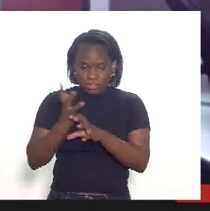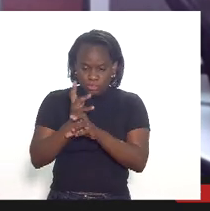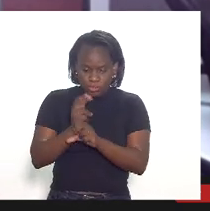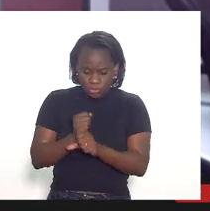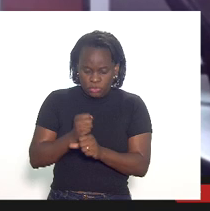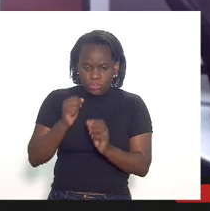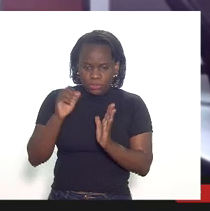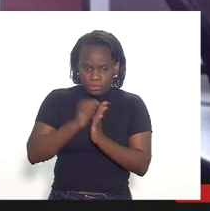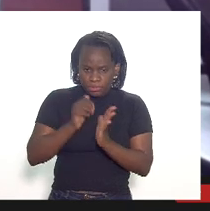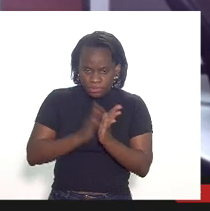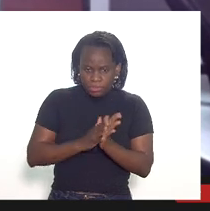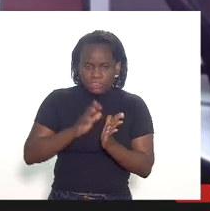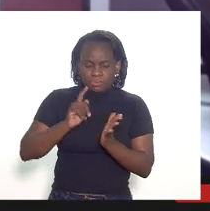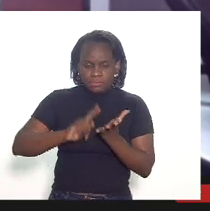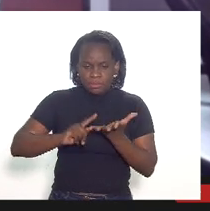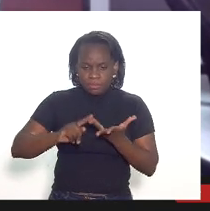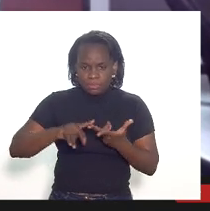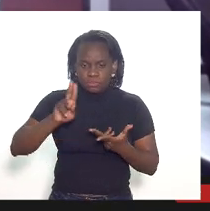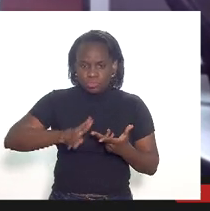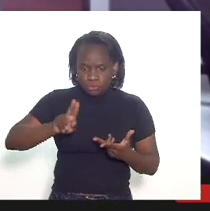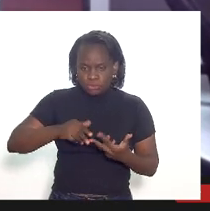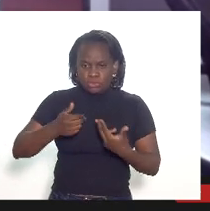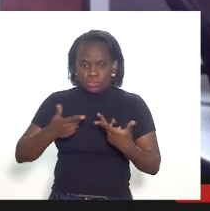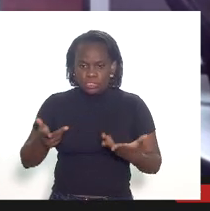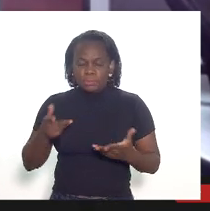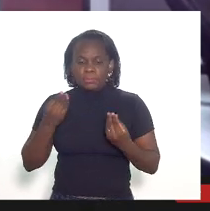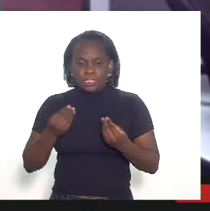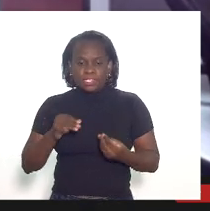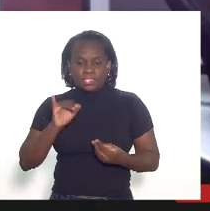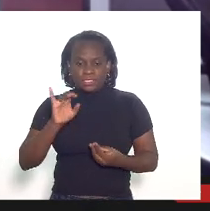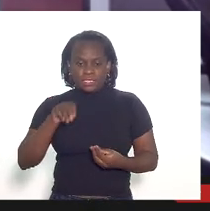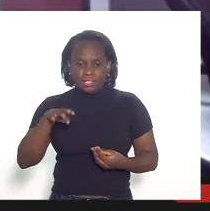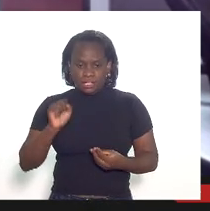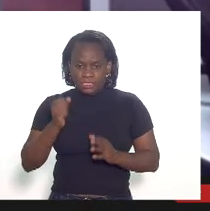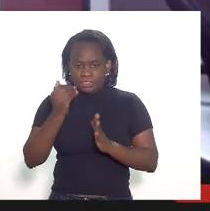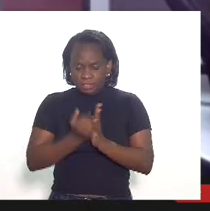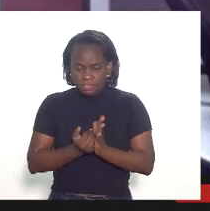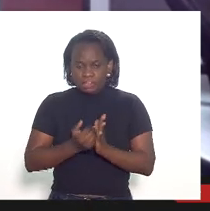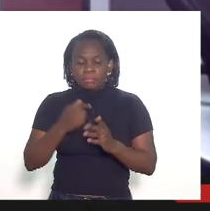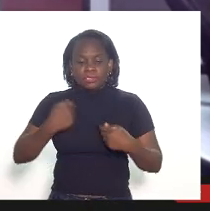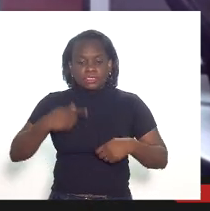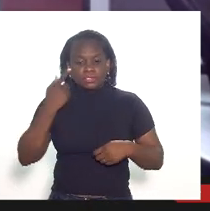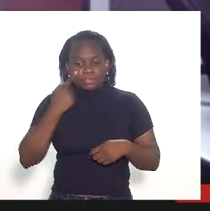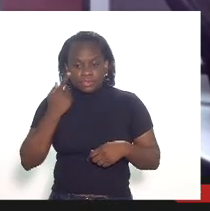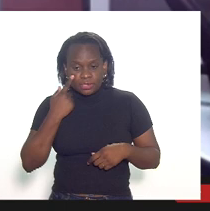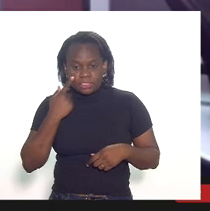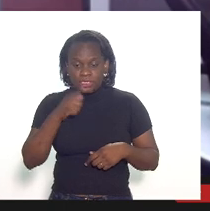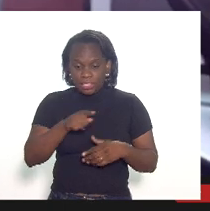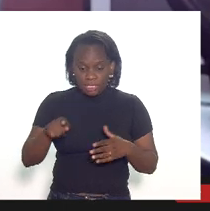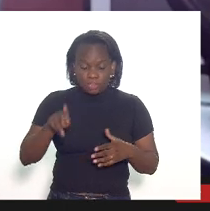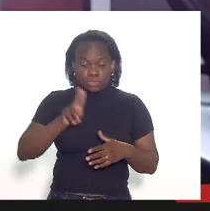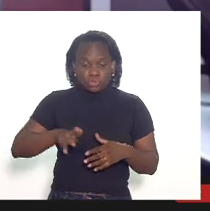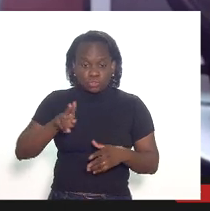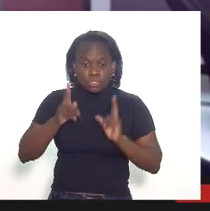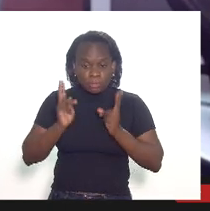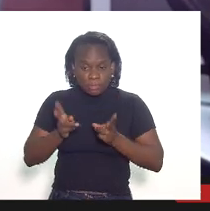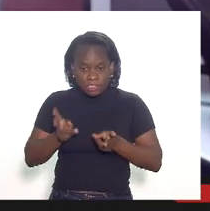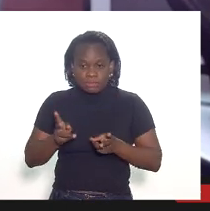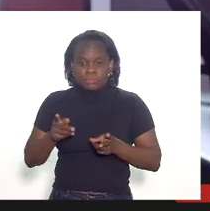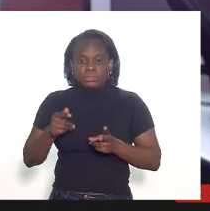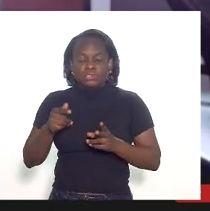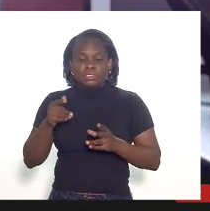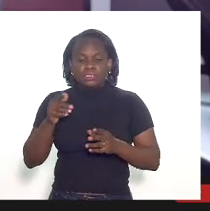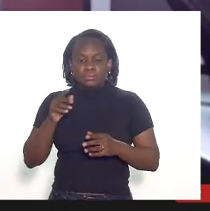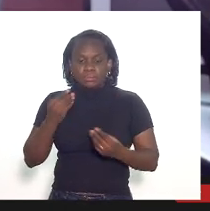registrou a utilização de tais bens para fins de creditamento de CMS seria necessário verificar se tais bens foram utilizados para fins de